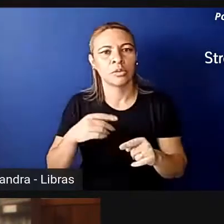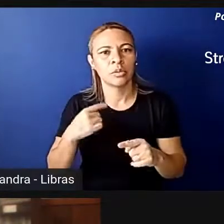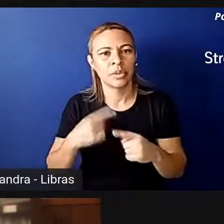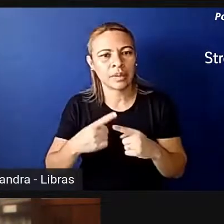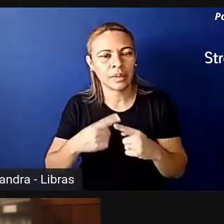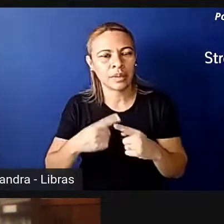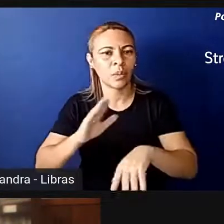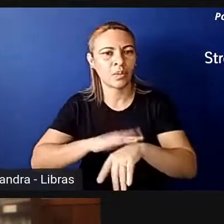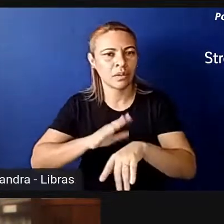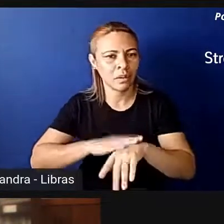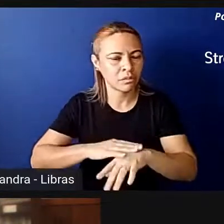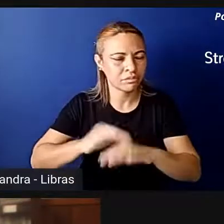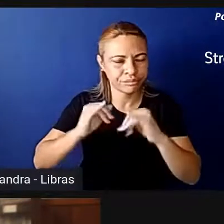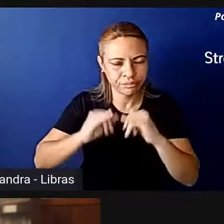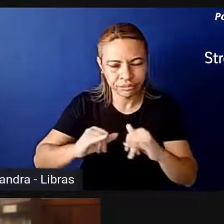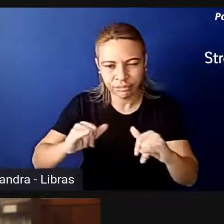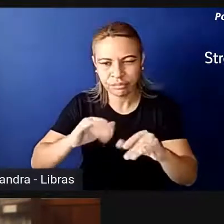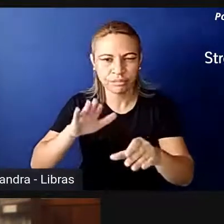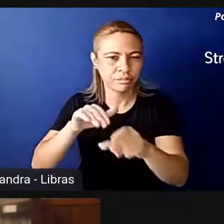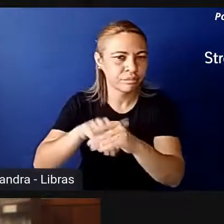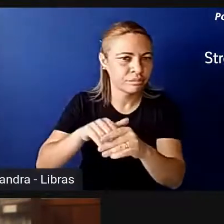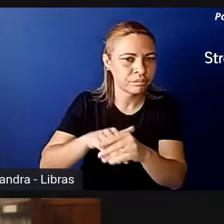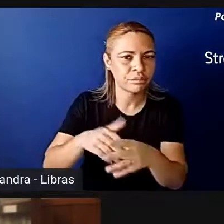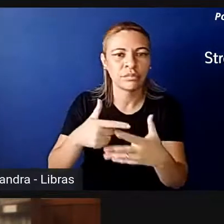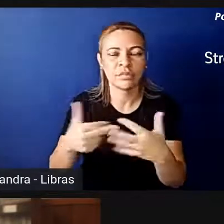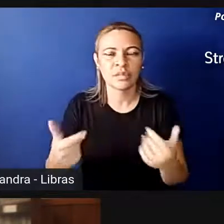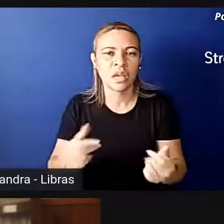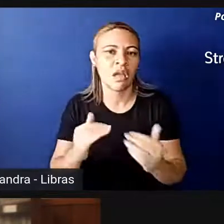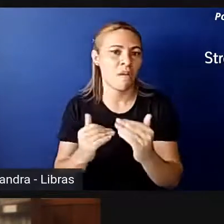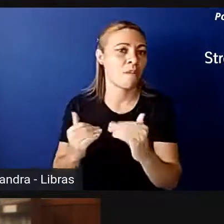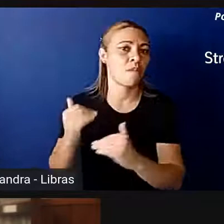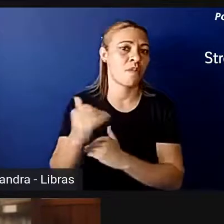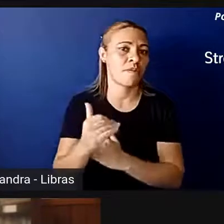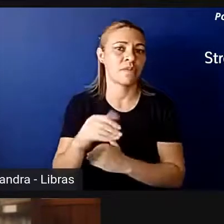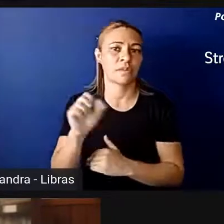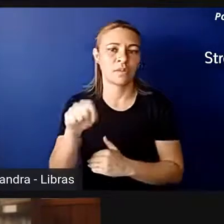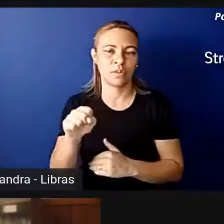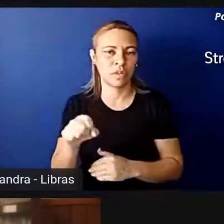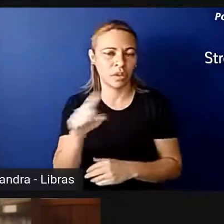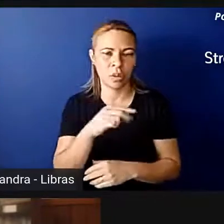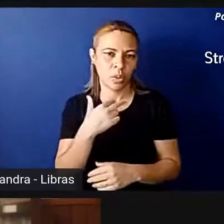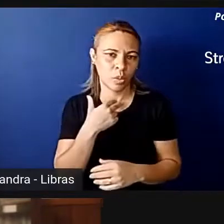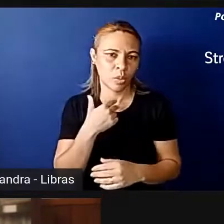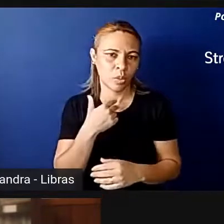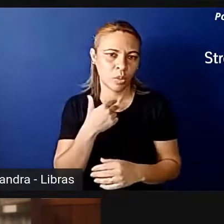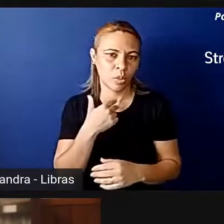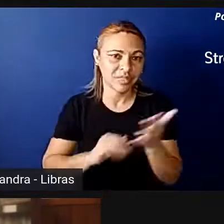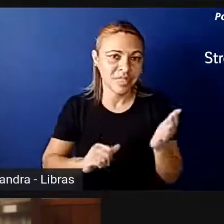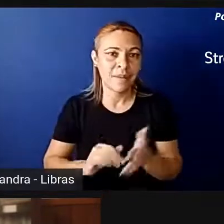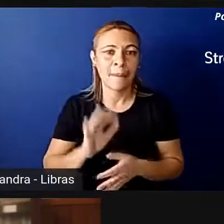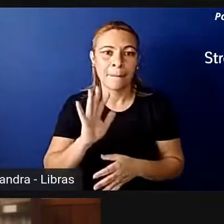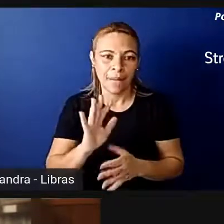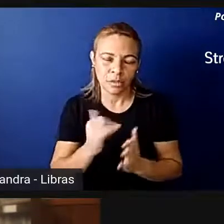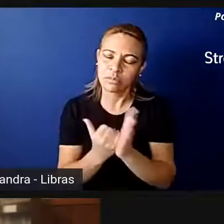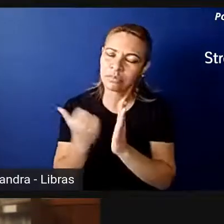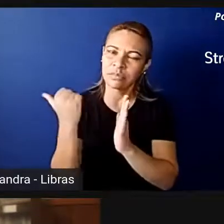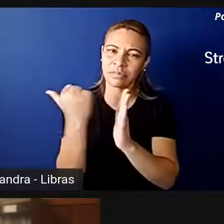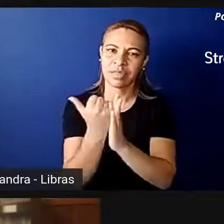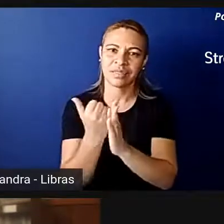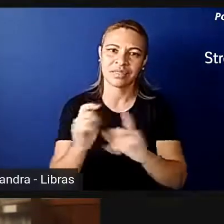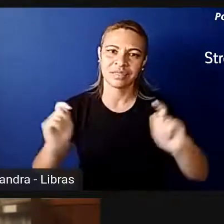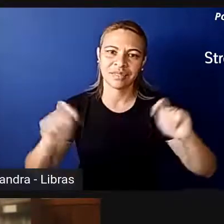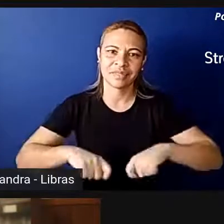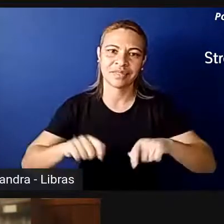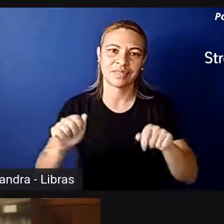proporção das cotas para as mulheres. É um avanço, sim, é, nós não podemos negar, mas mais pode ser feito, né? Outras